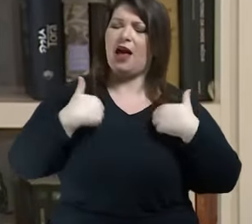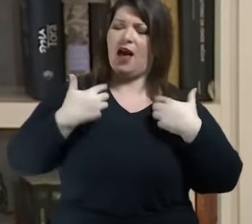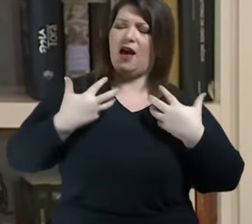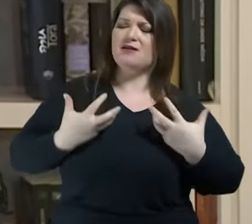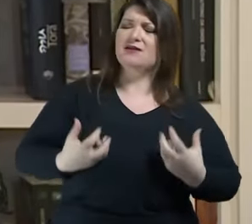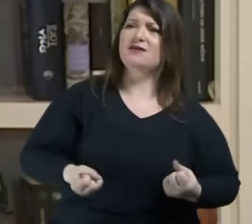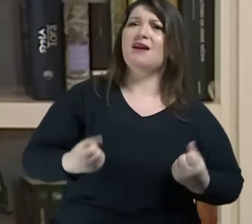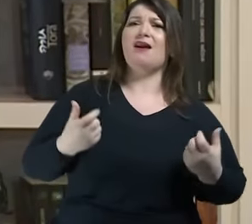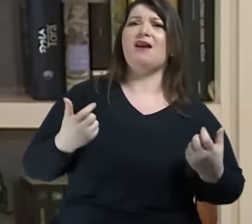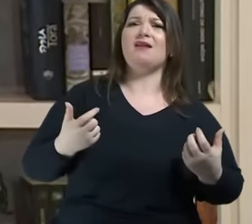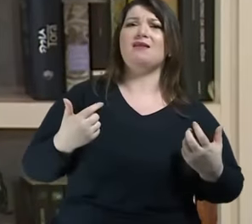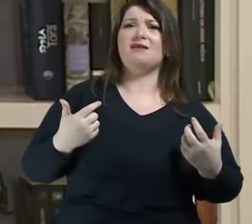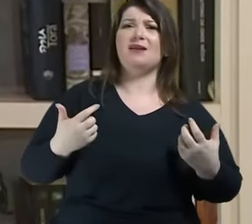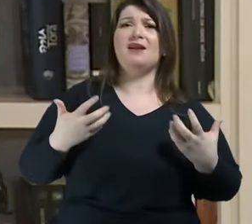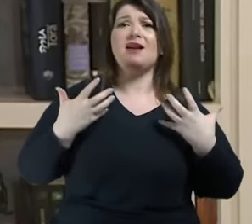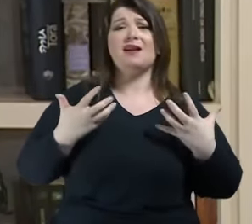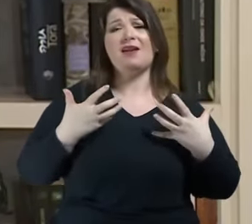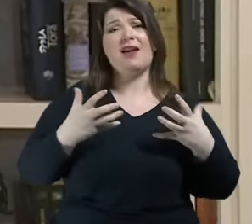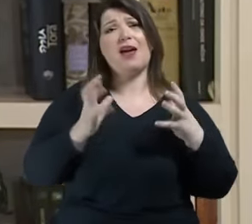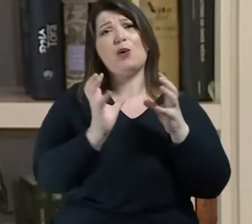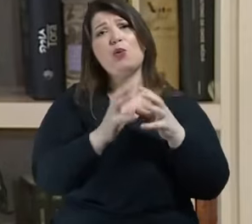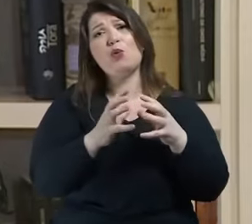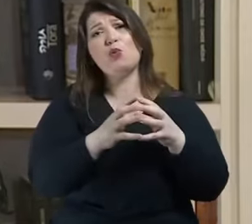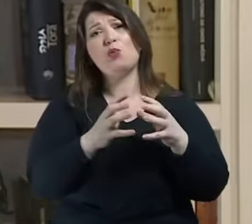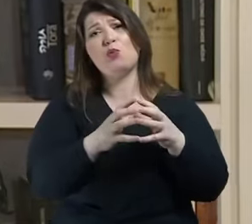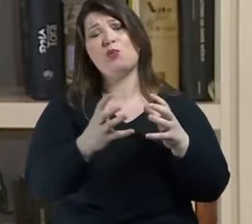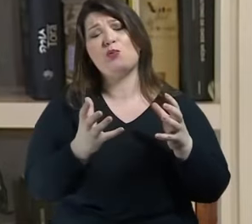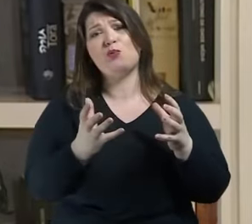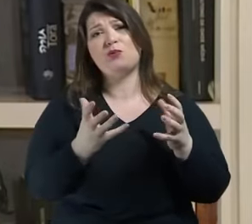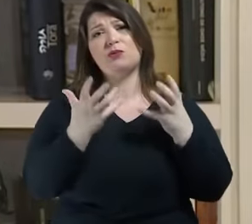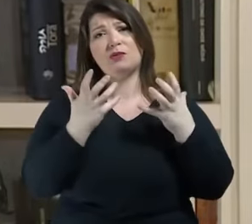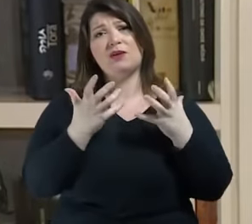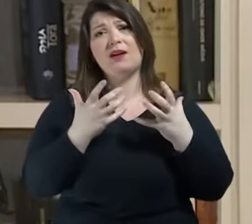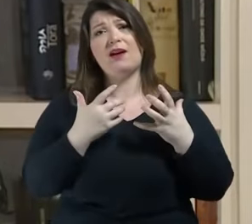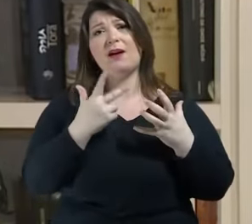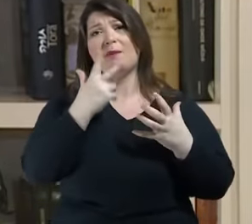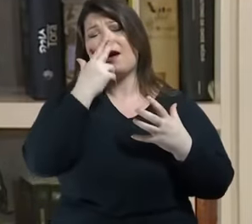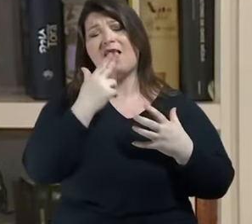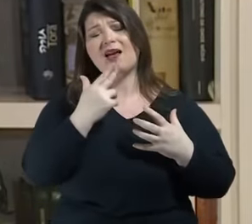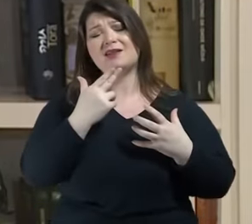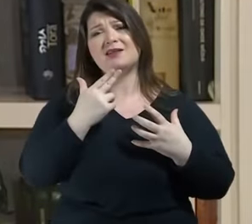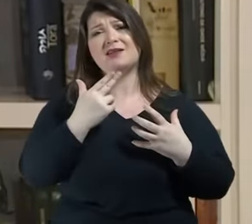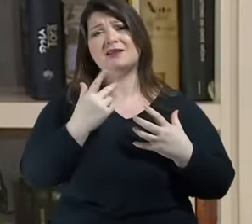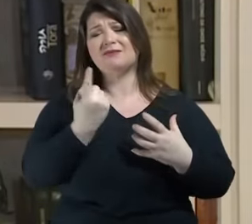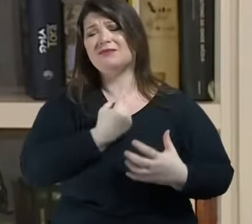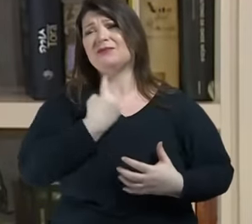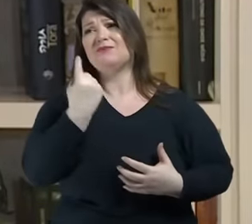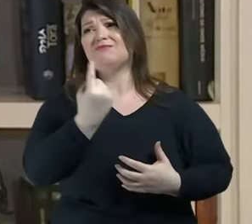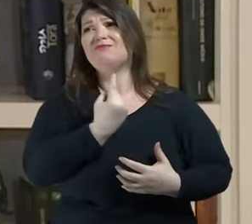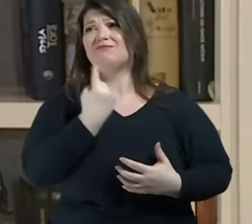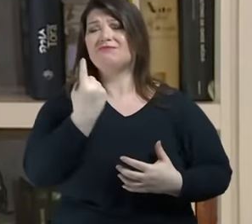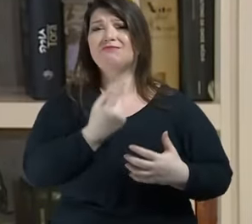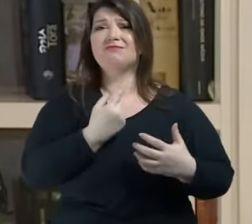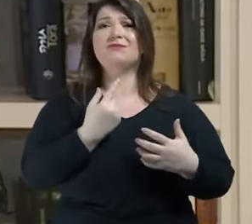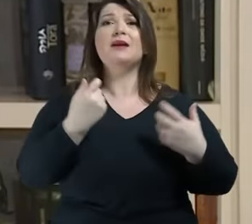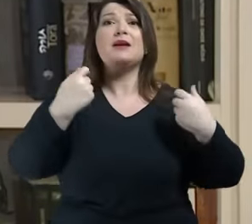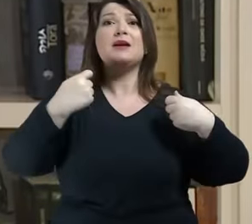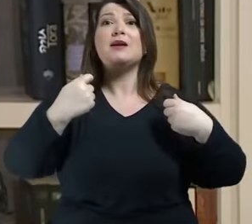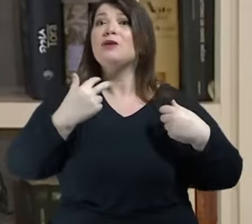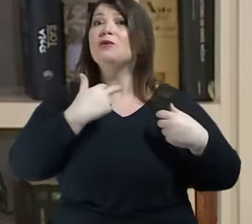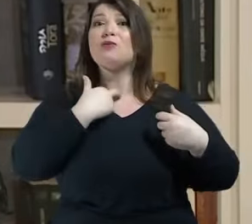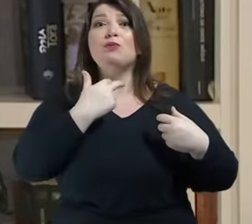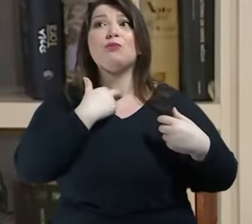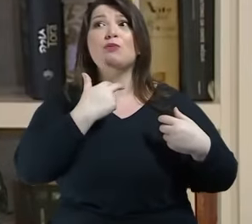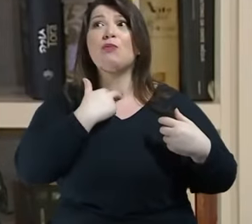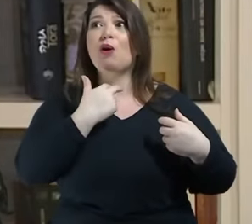ter um grupo e essa carência estrutural não podia ser resolvida porque a aparência dele era medonha